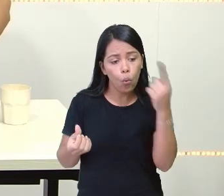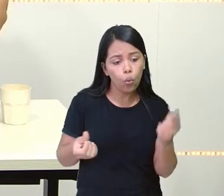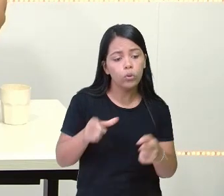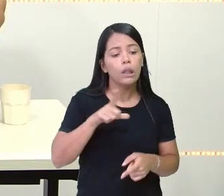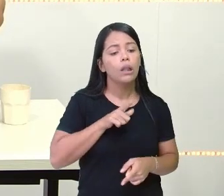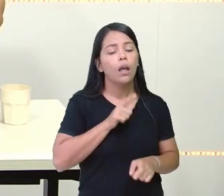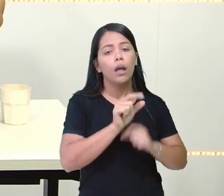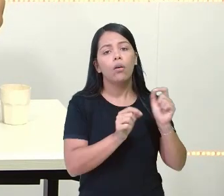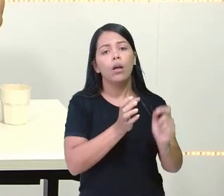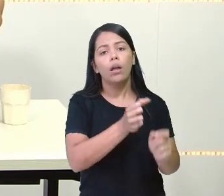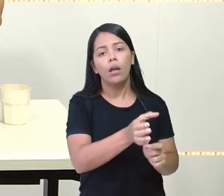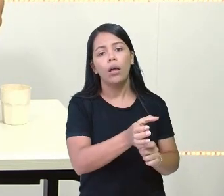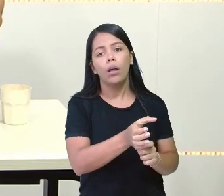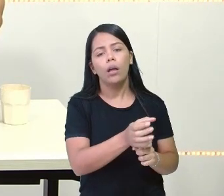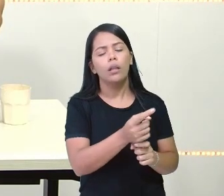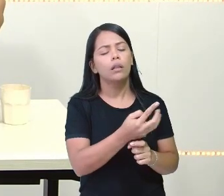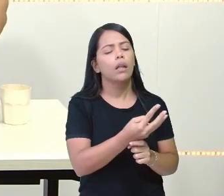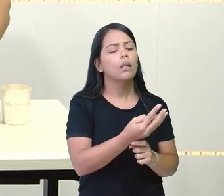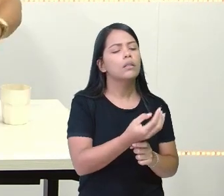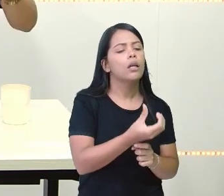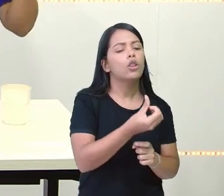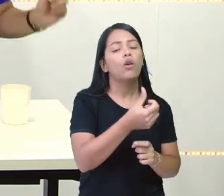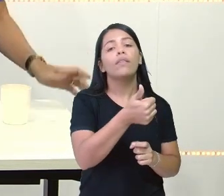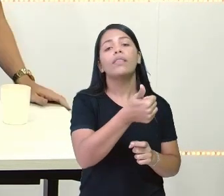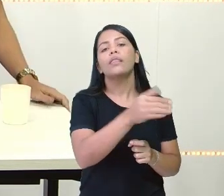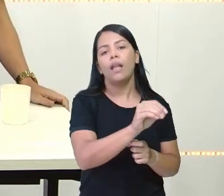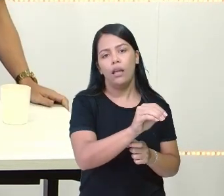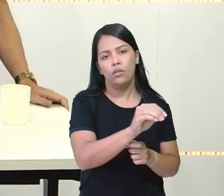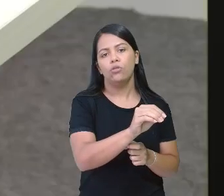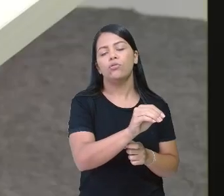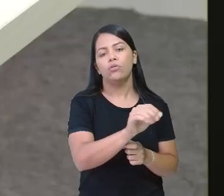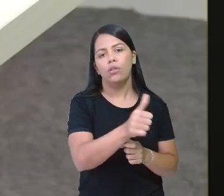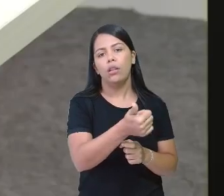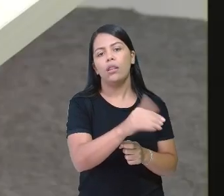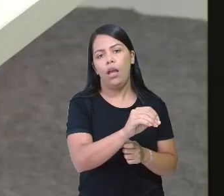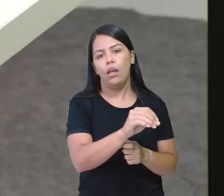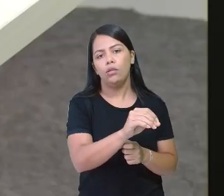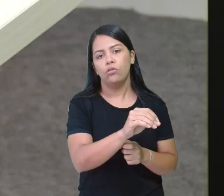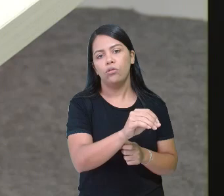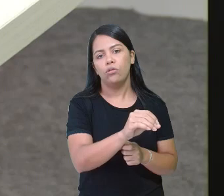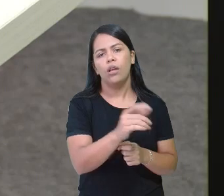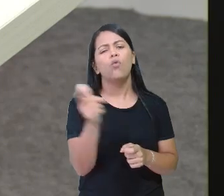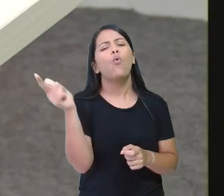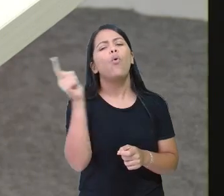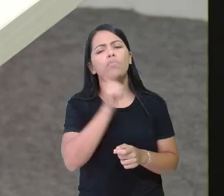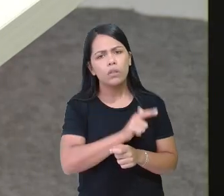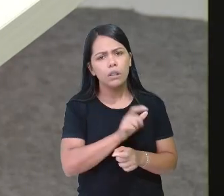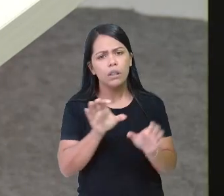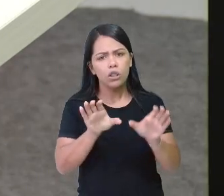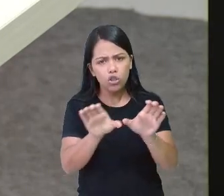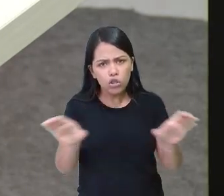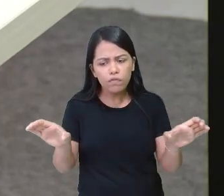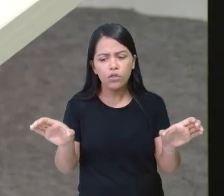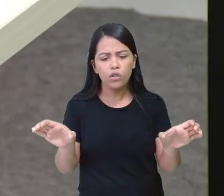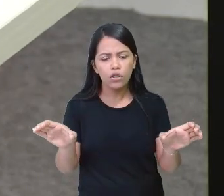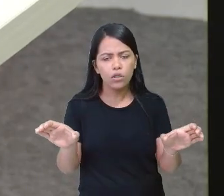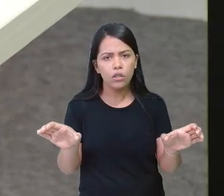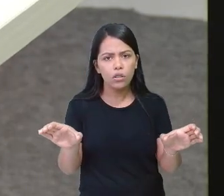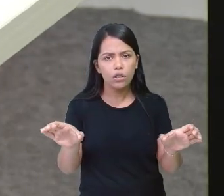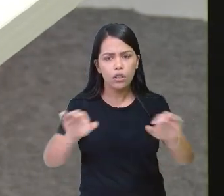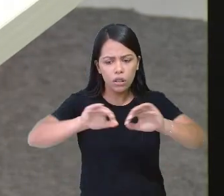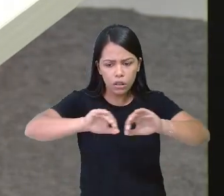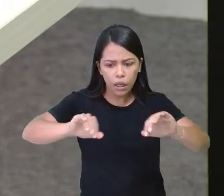tem três, seis, nove, dez. Dez lápis. Eu consegui repartir a minha quantidade